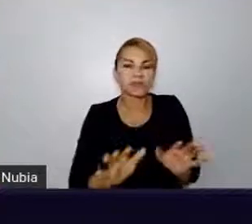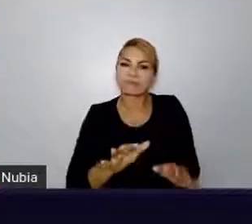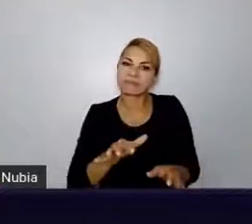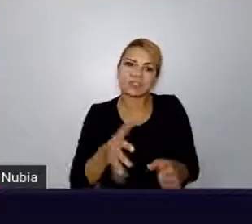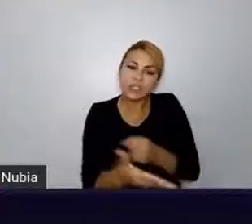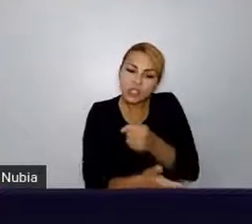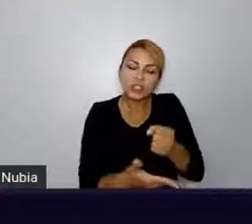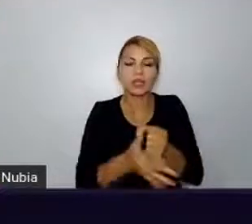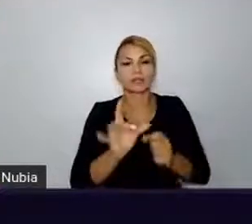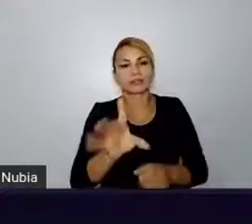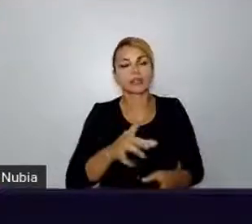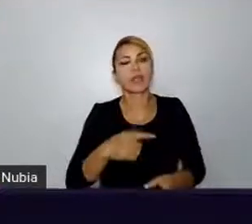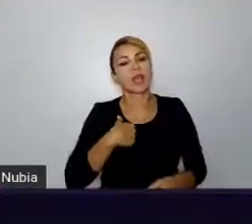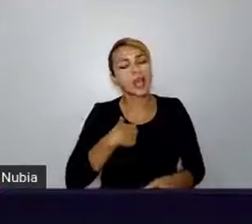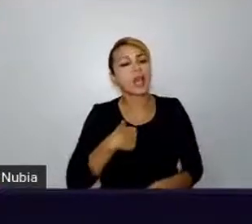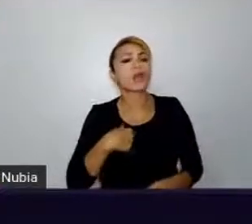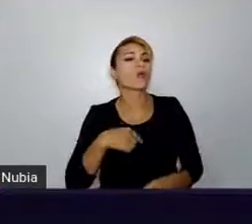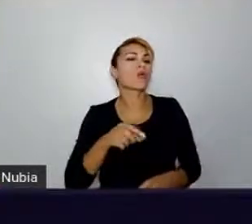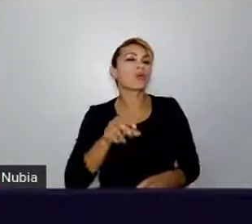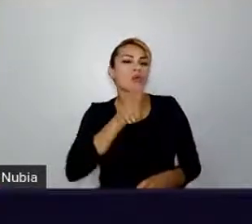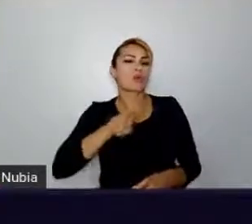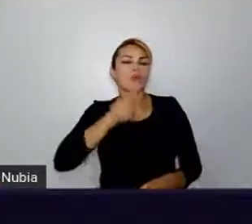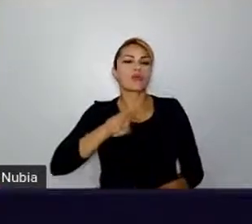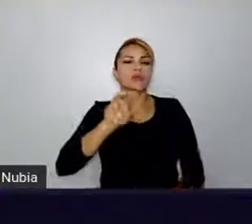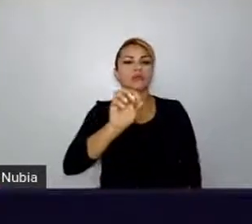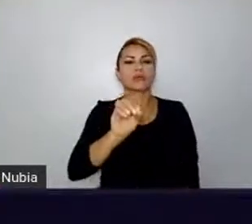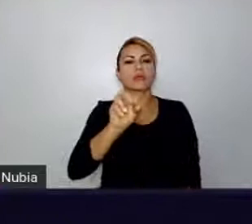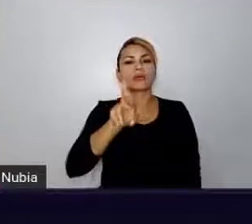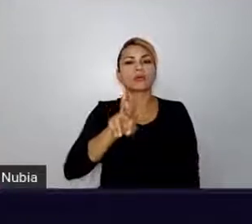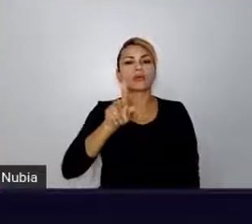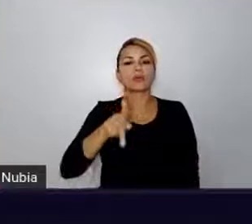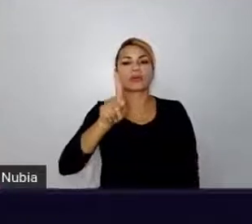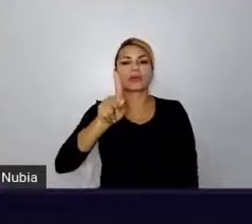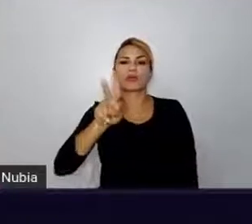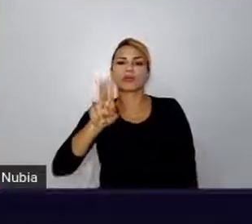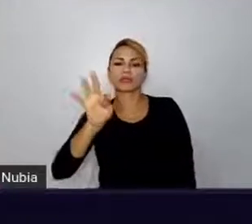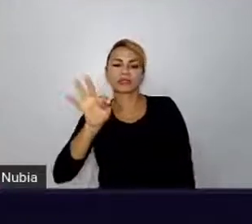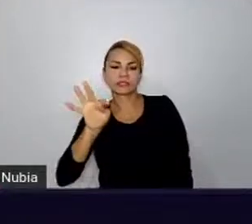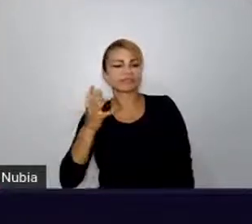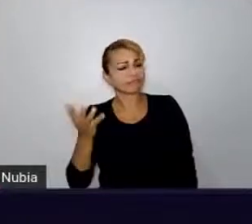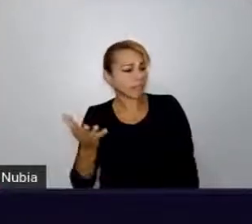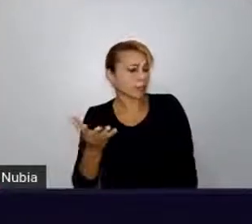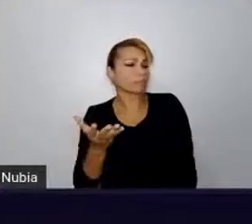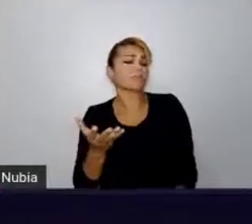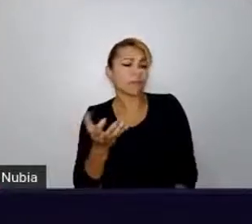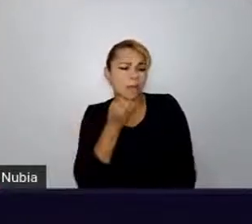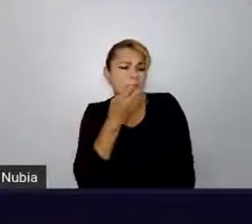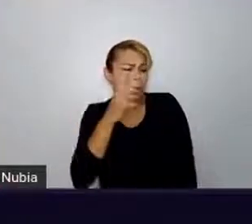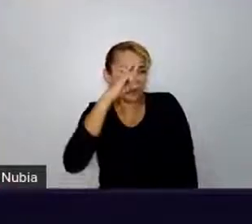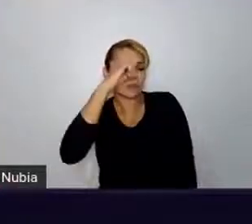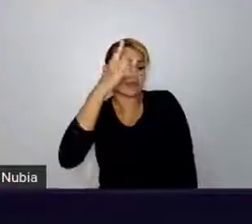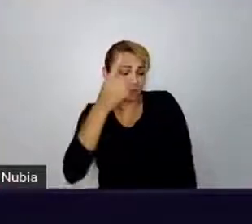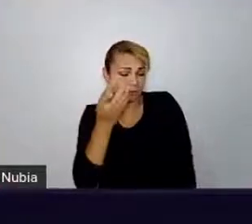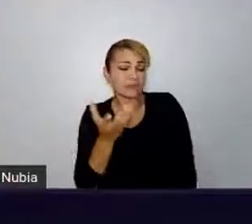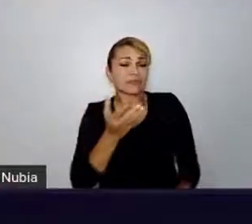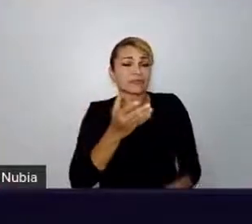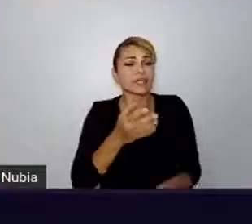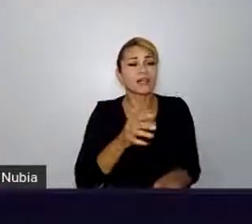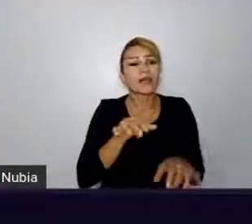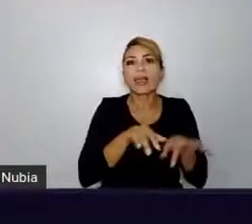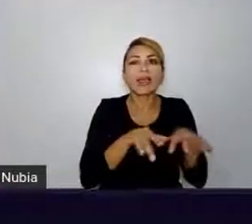O antecessor do Facebook. Então, eu achei que seria uma boa ideia, né? Fazer o curso para poder ficar navegando na internet.